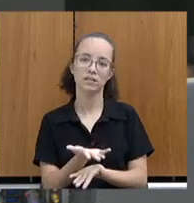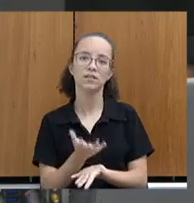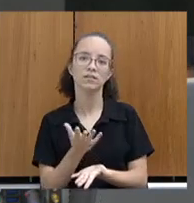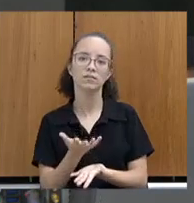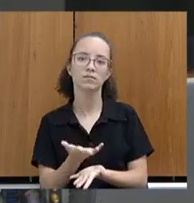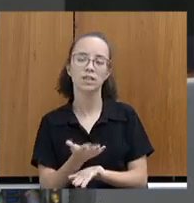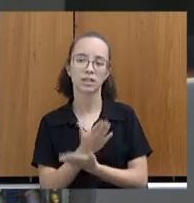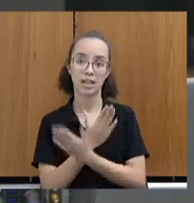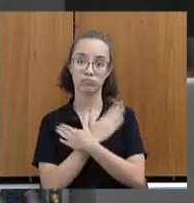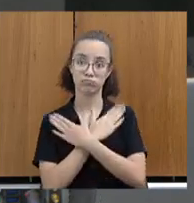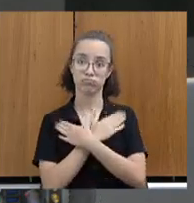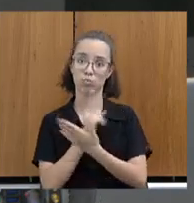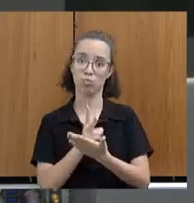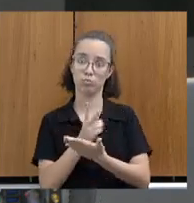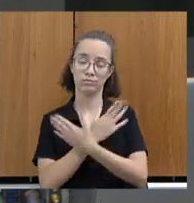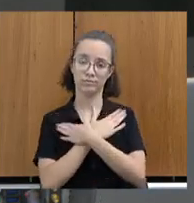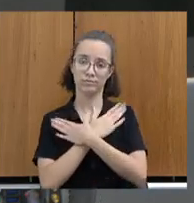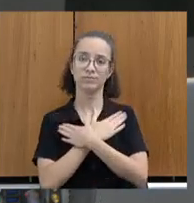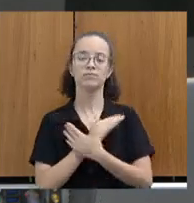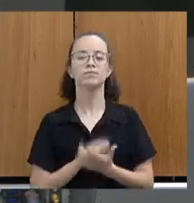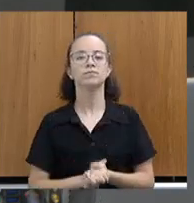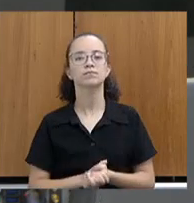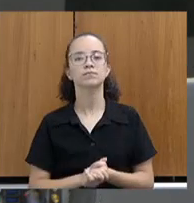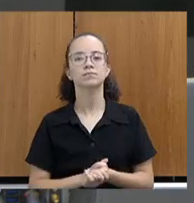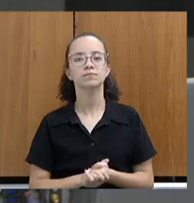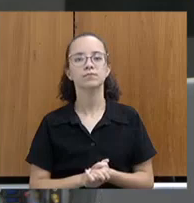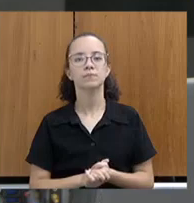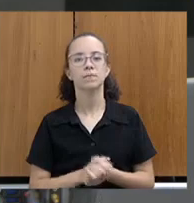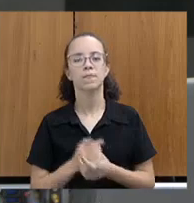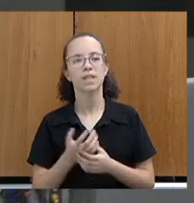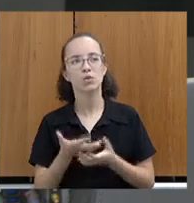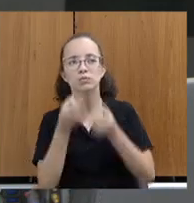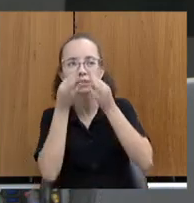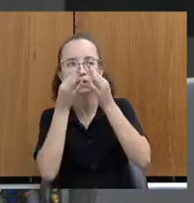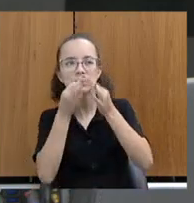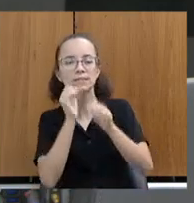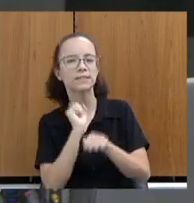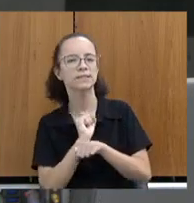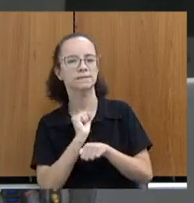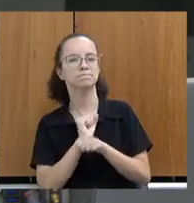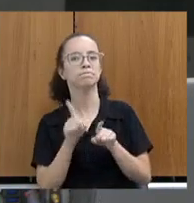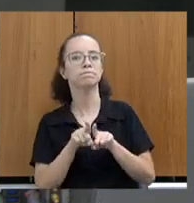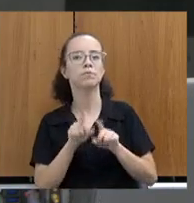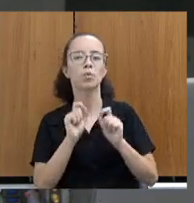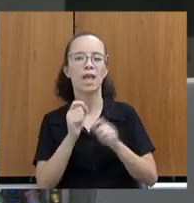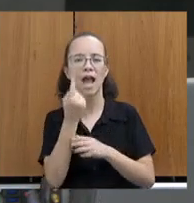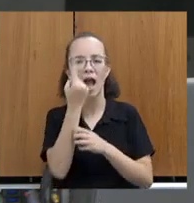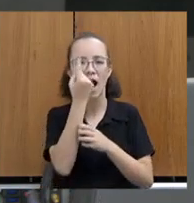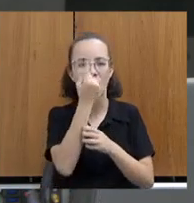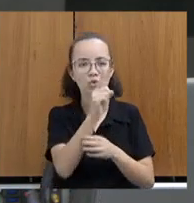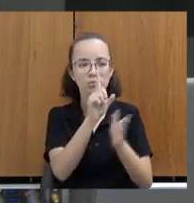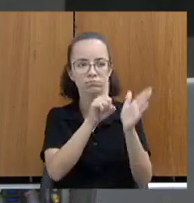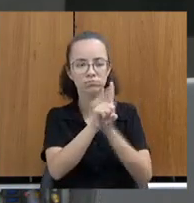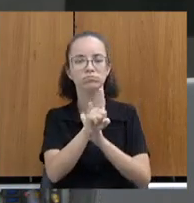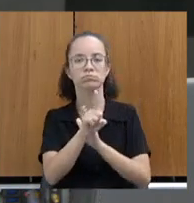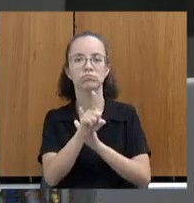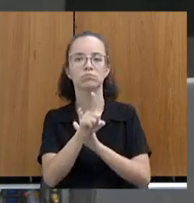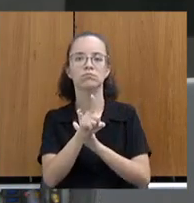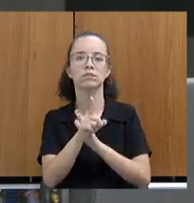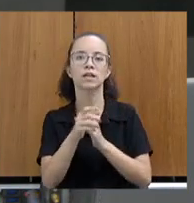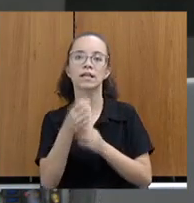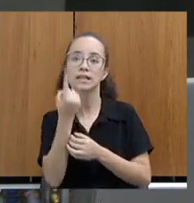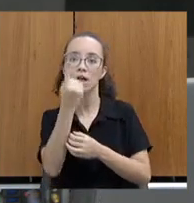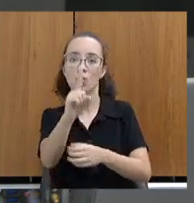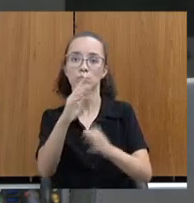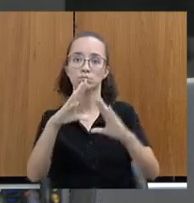Eu acompanhei atentamente e até fiquei esperando, porque a última pergunta, que no último Assembleia